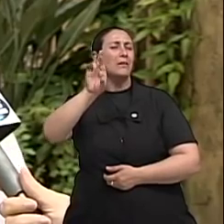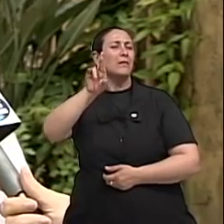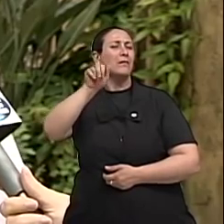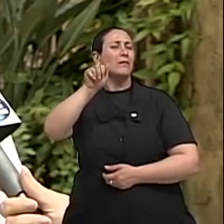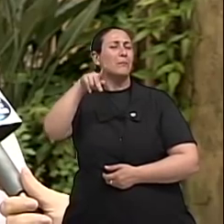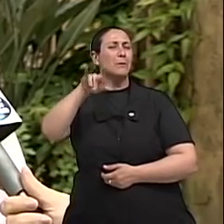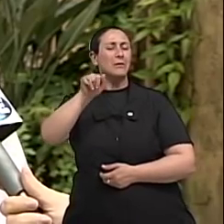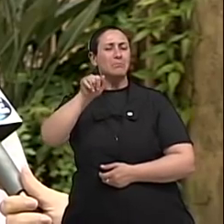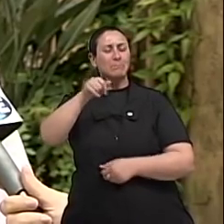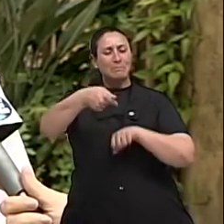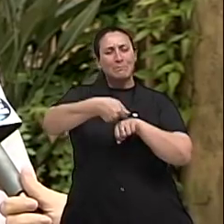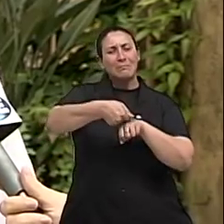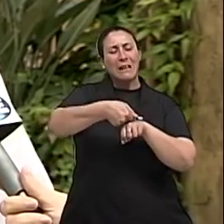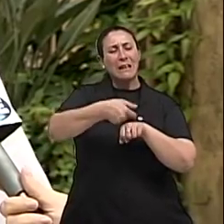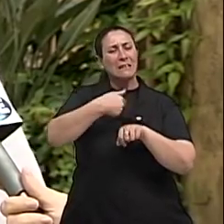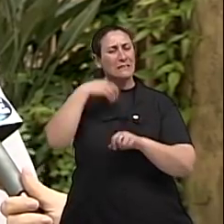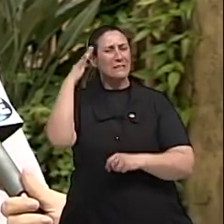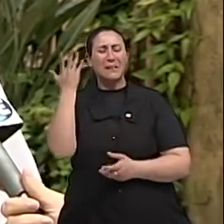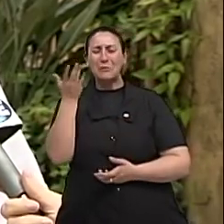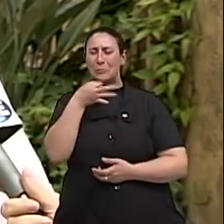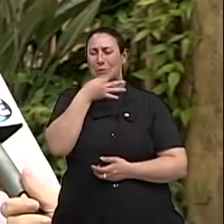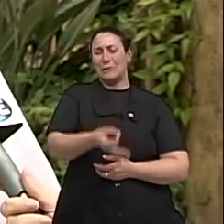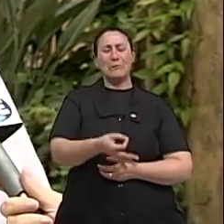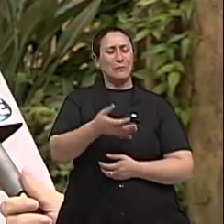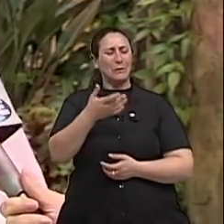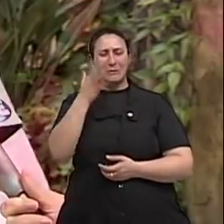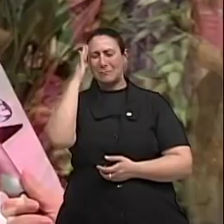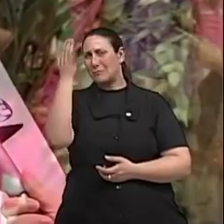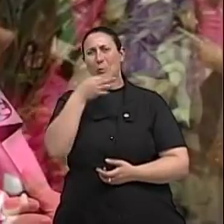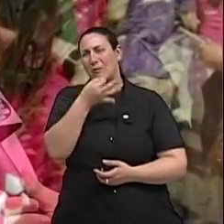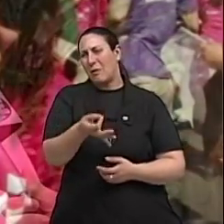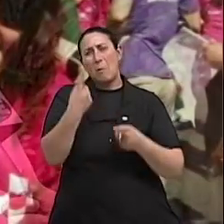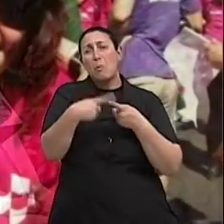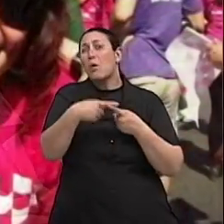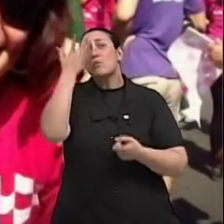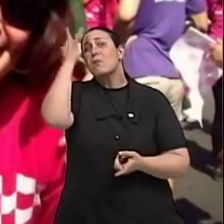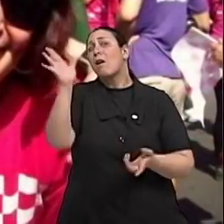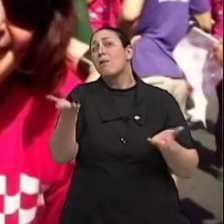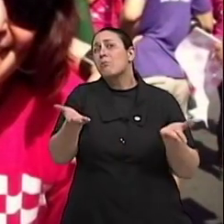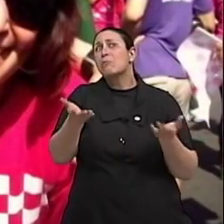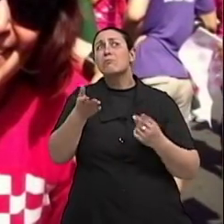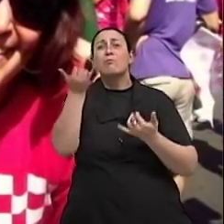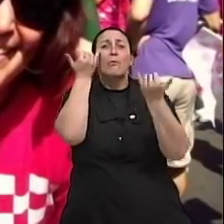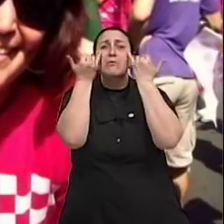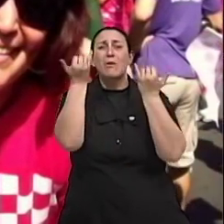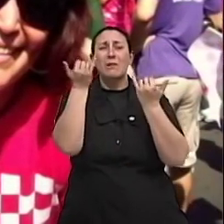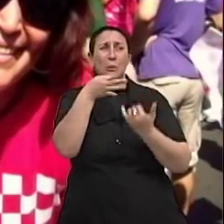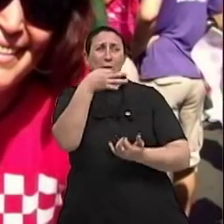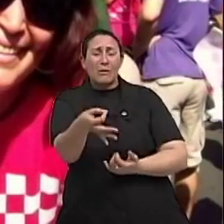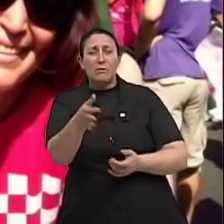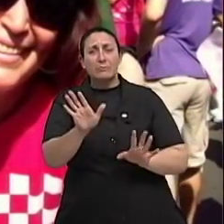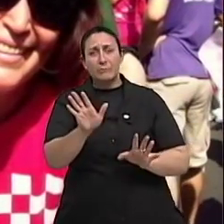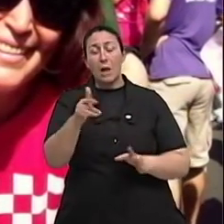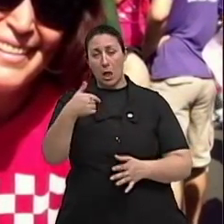ideia horrível, horrível da quimioterapia, justamente por não saber a fundo, por não ter informação. Eu